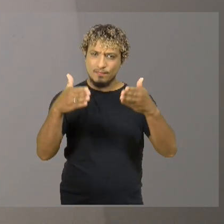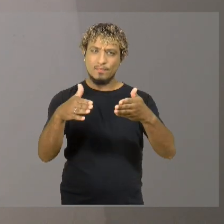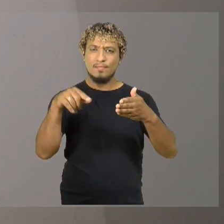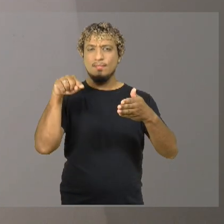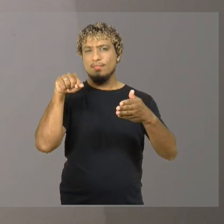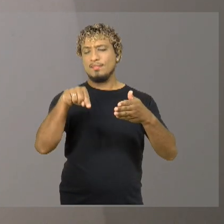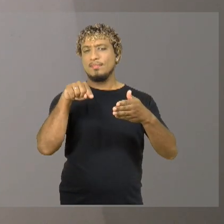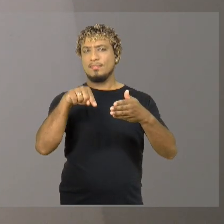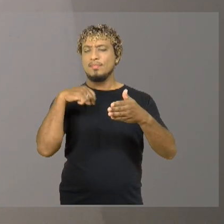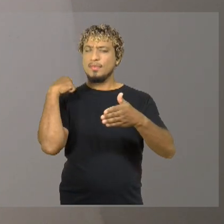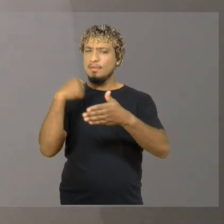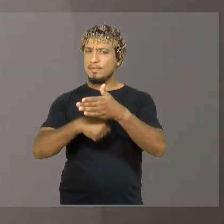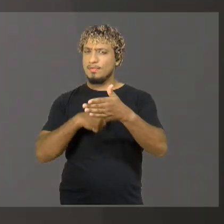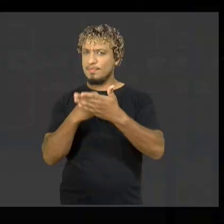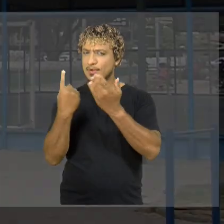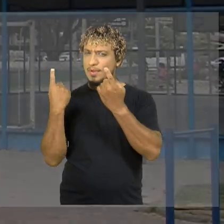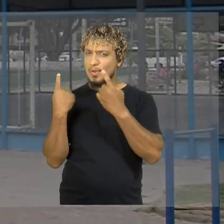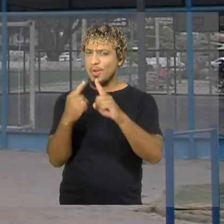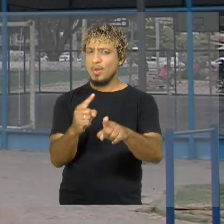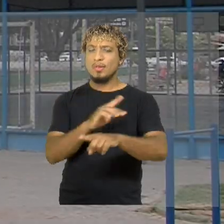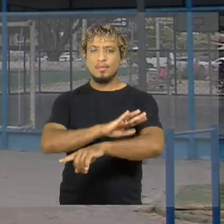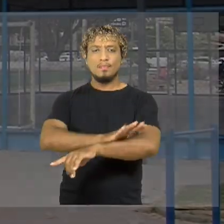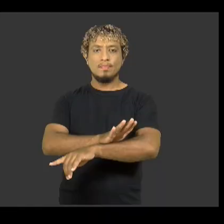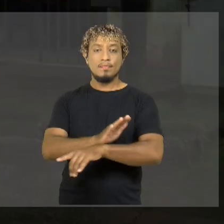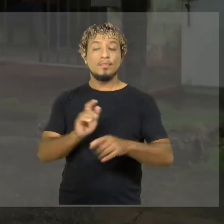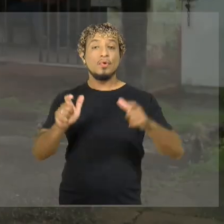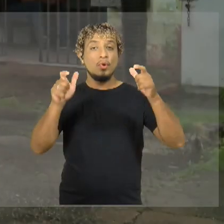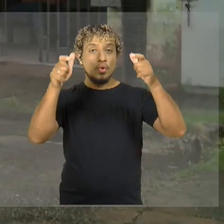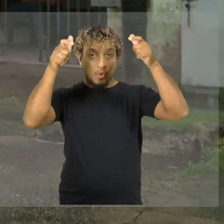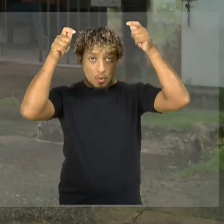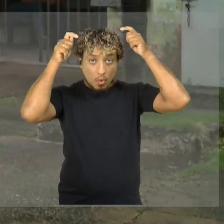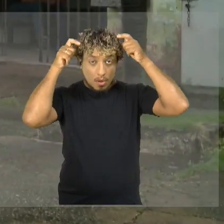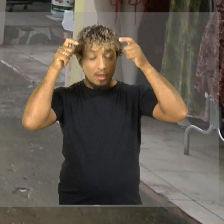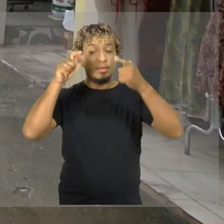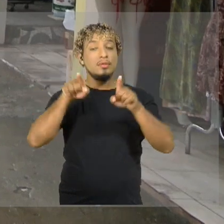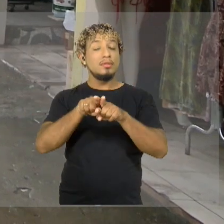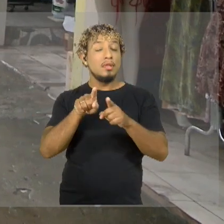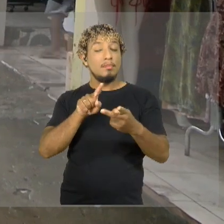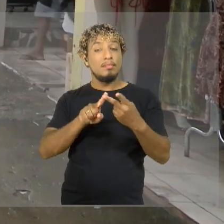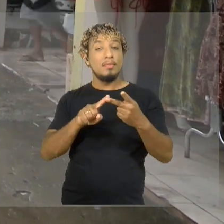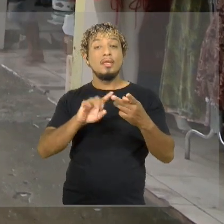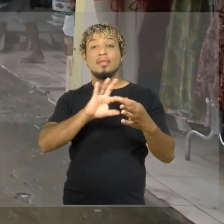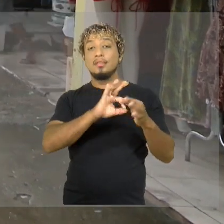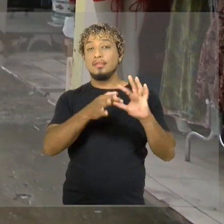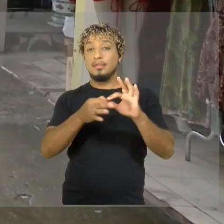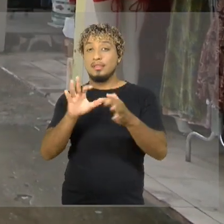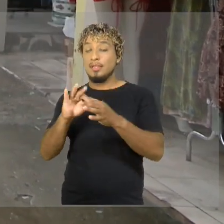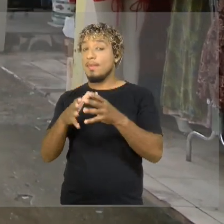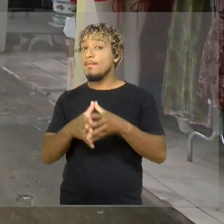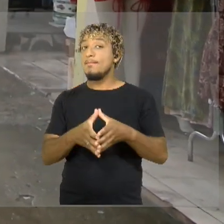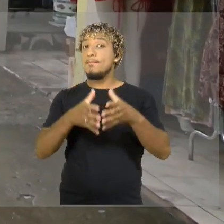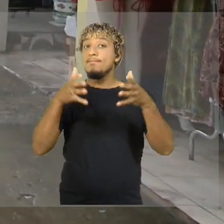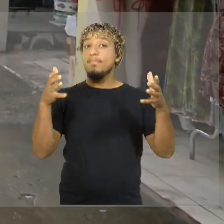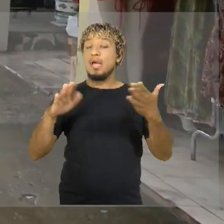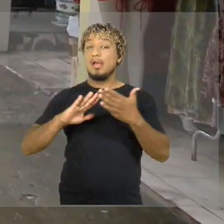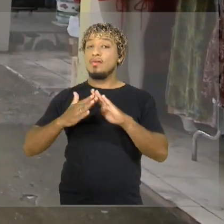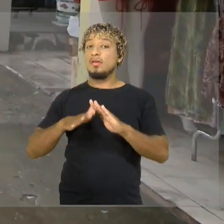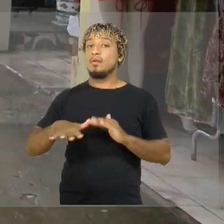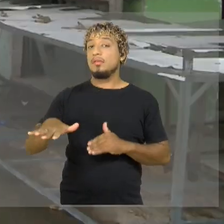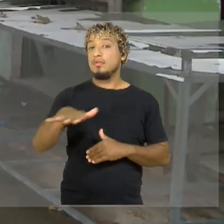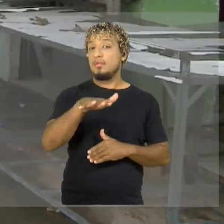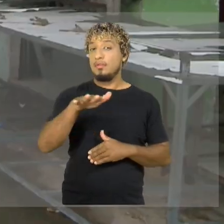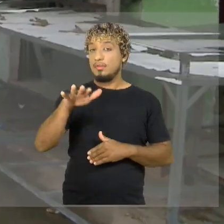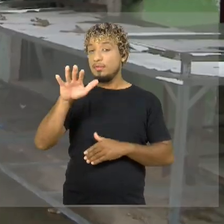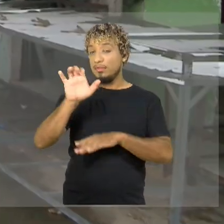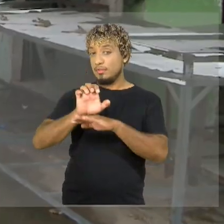de combate ao racismo. O Coroadinho e a Cidade Olímpica são as maiores favelas do estado do Maranhão.